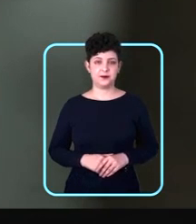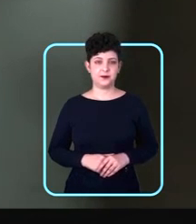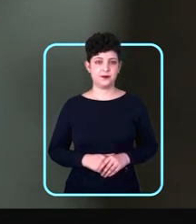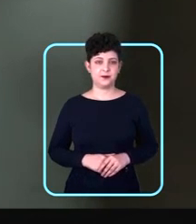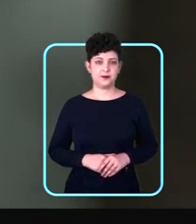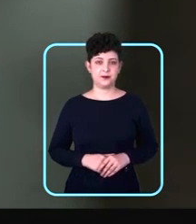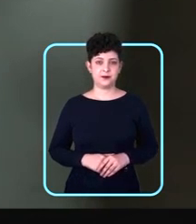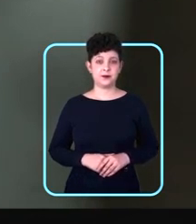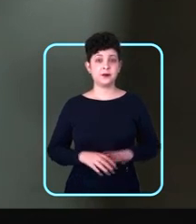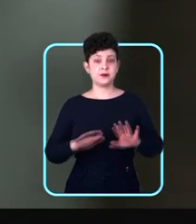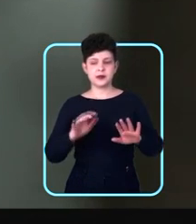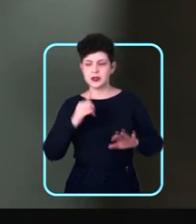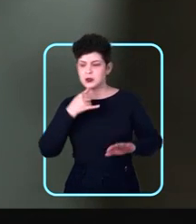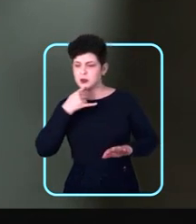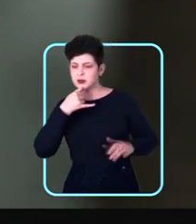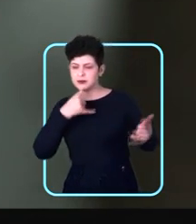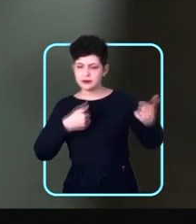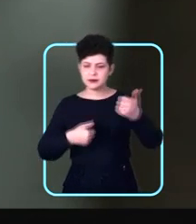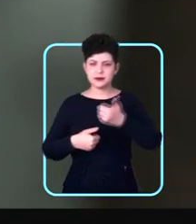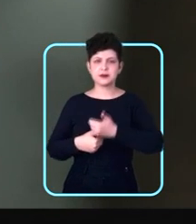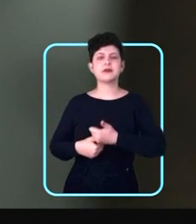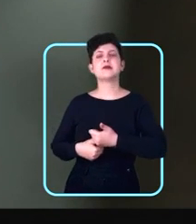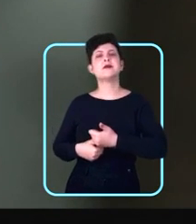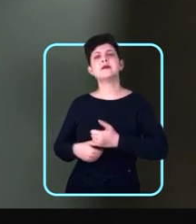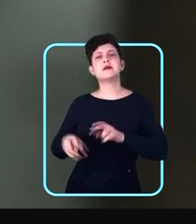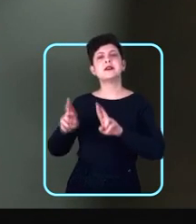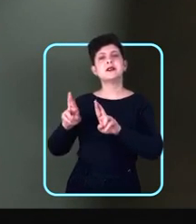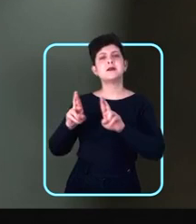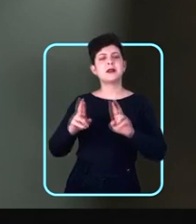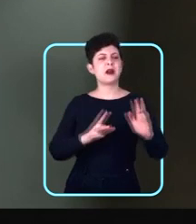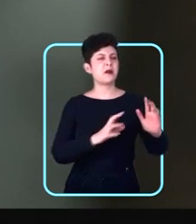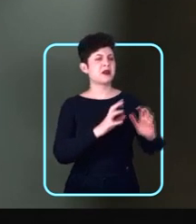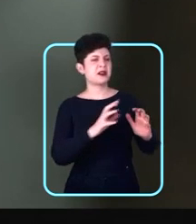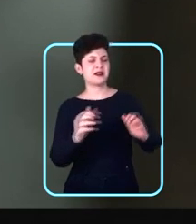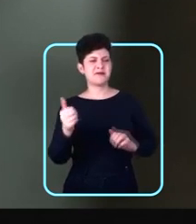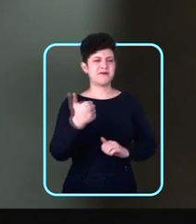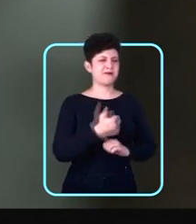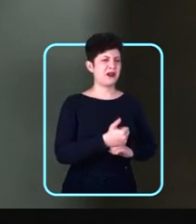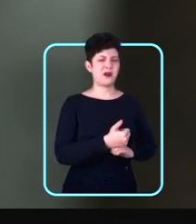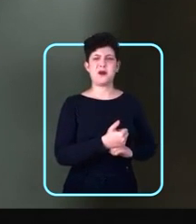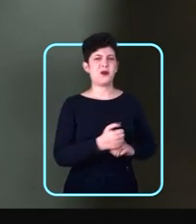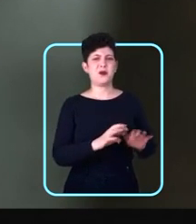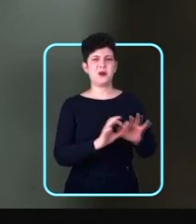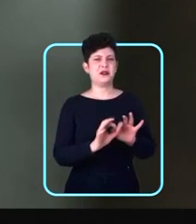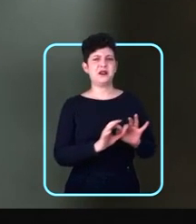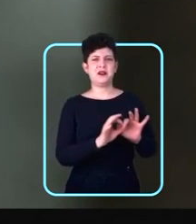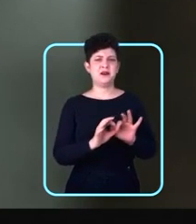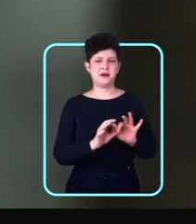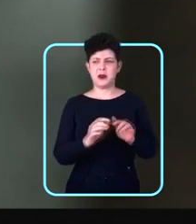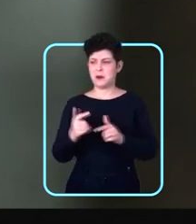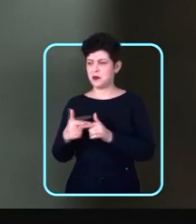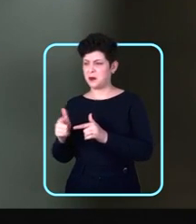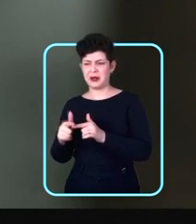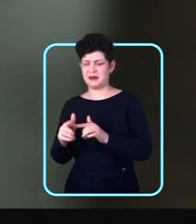Se no lugar da tristeza você quer esperança, se no lugar da briga você quer união, se no lugar do problema você quer